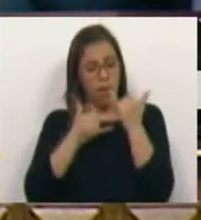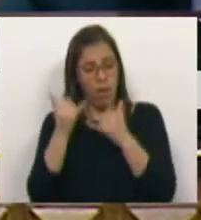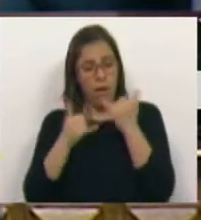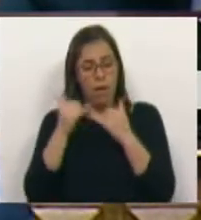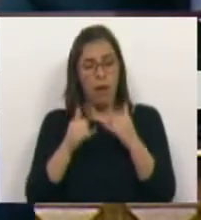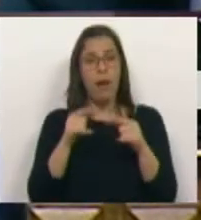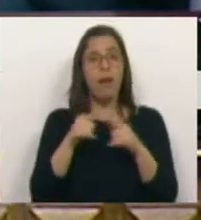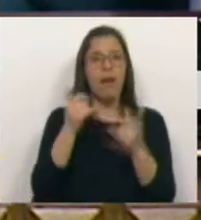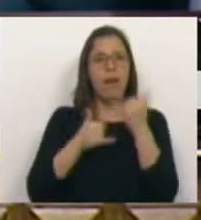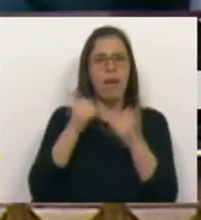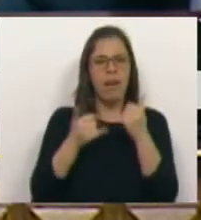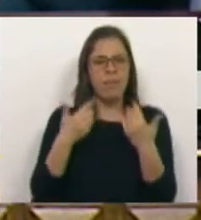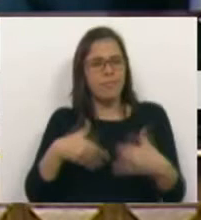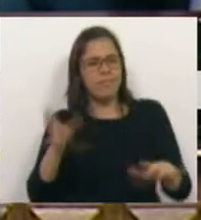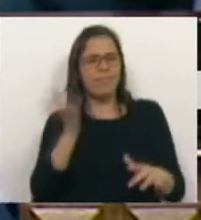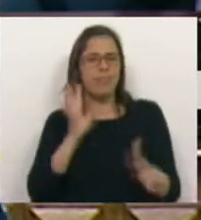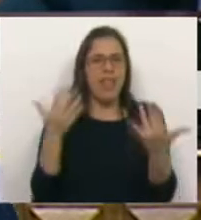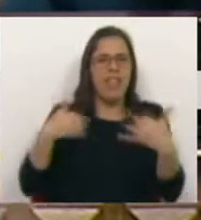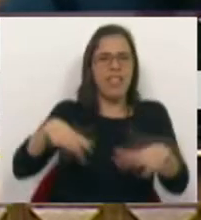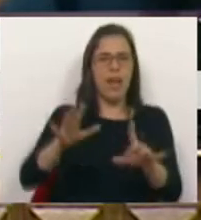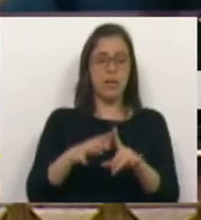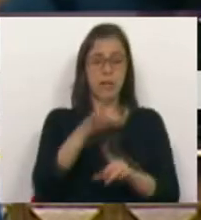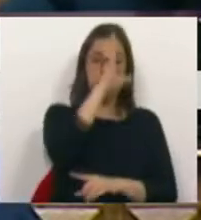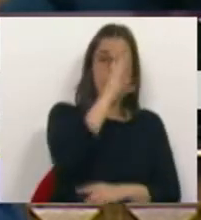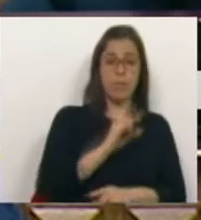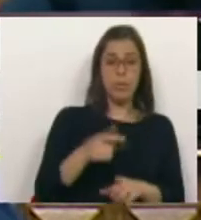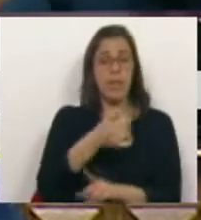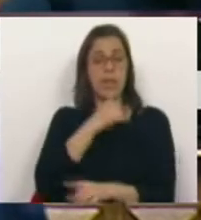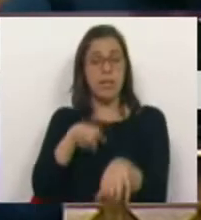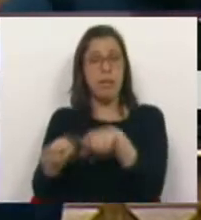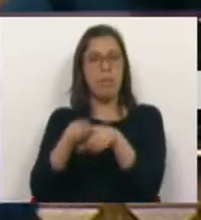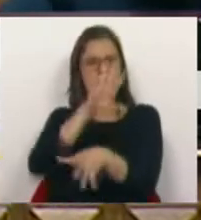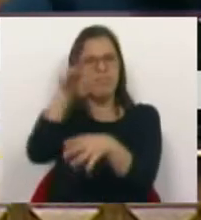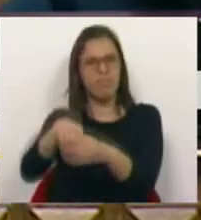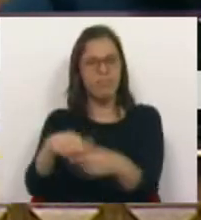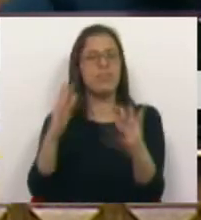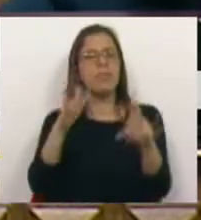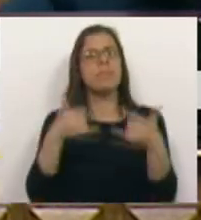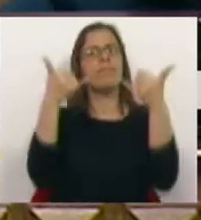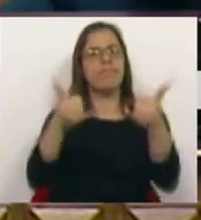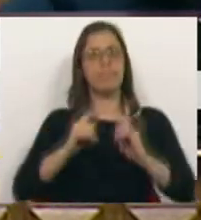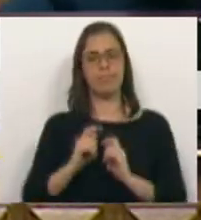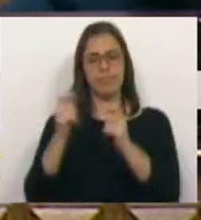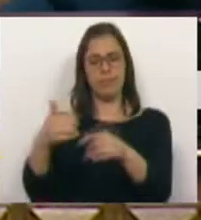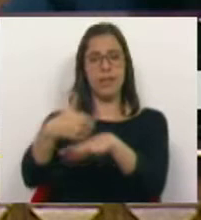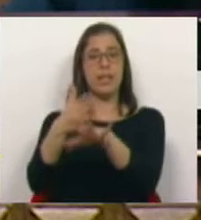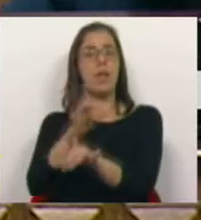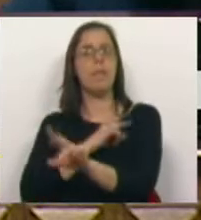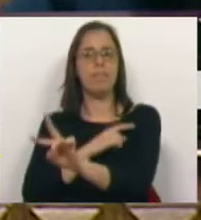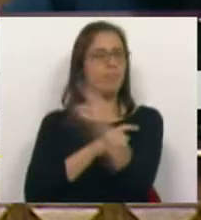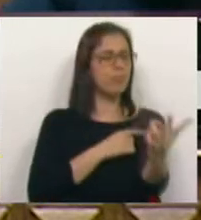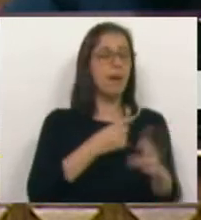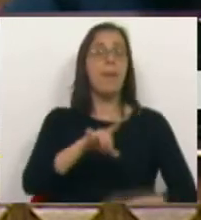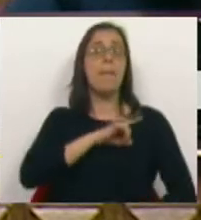esse trânsito, essa promiscuidade entre o Governo e as decisões políticas, e depois a passagem para o setor privado